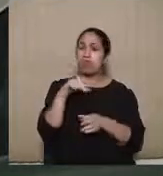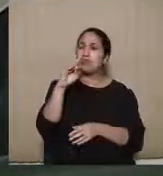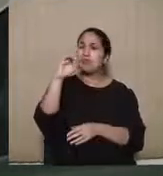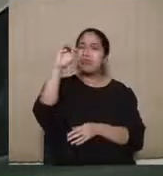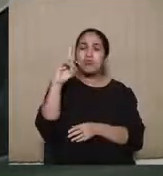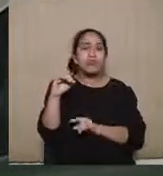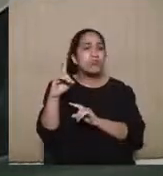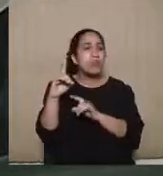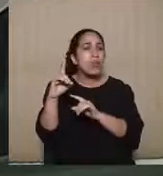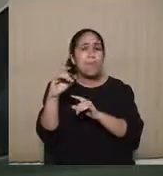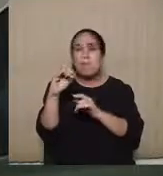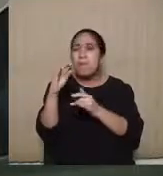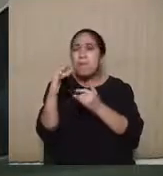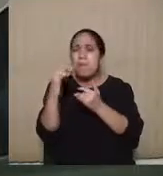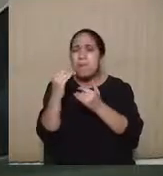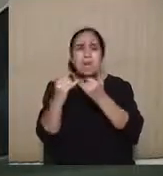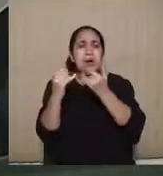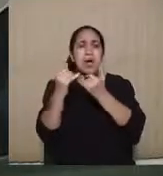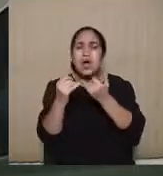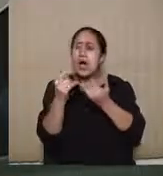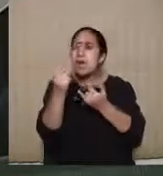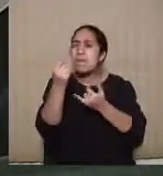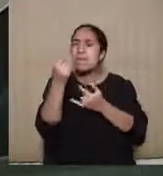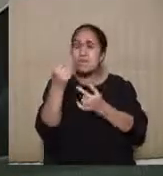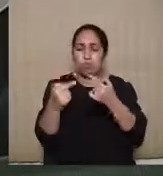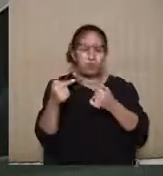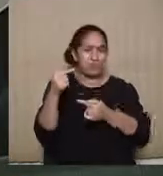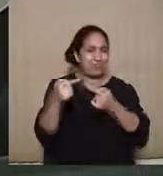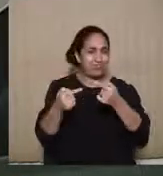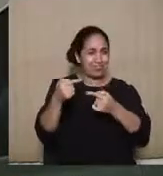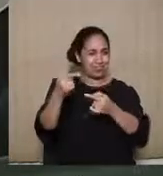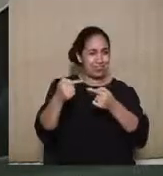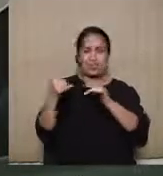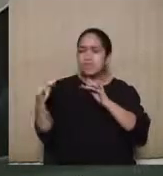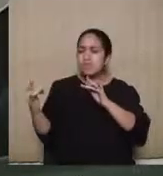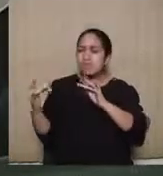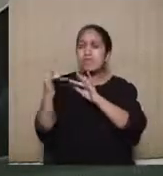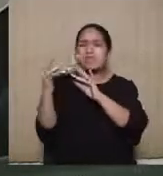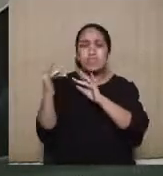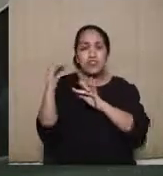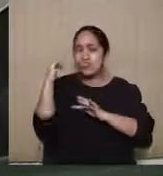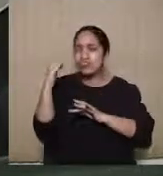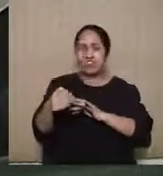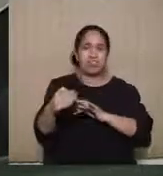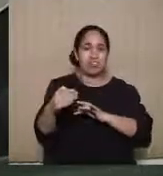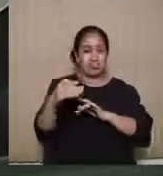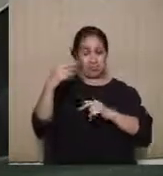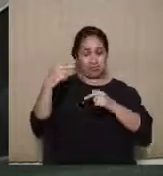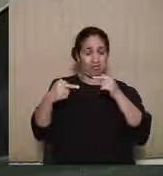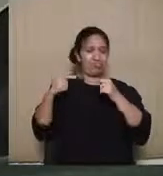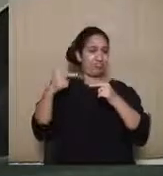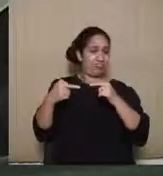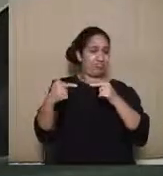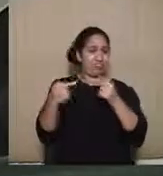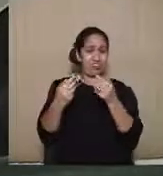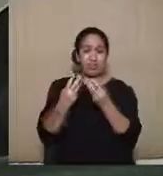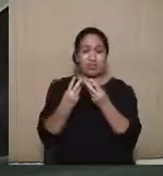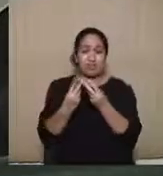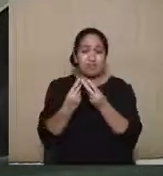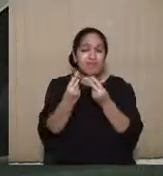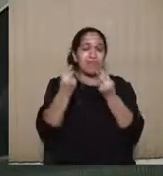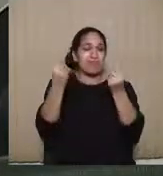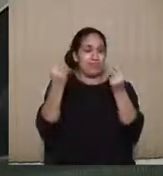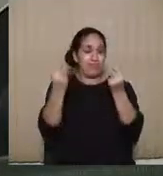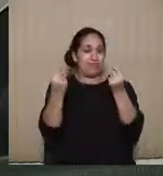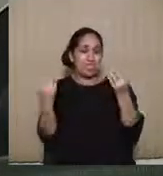aproximado da política. É o direito que mais contato faz com a política. É muito permeável o contato